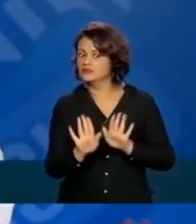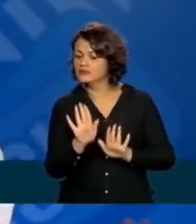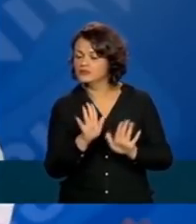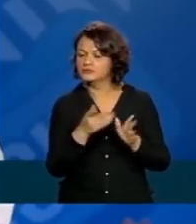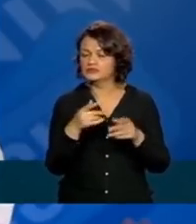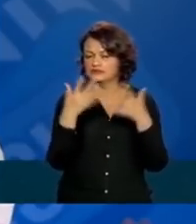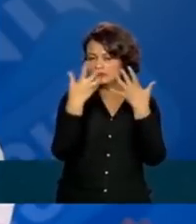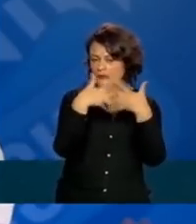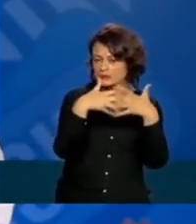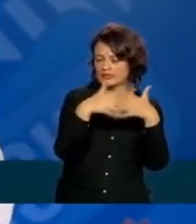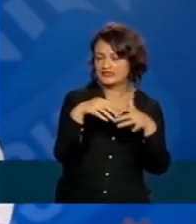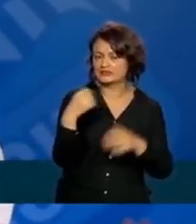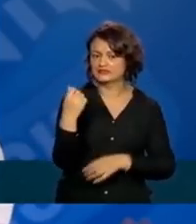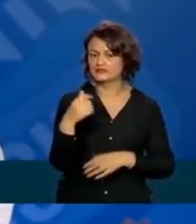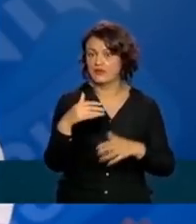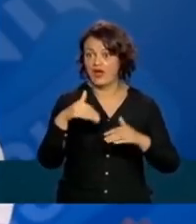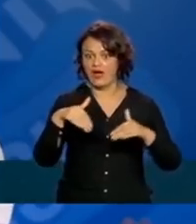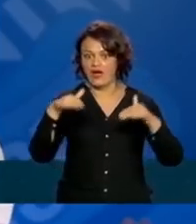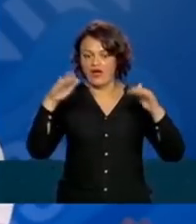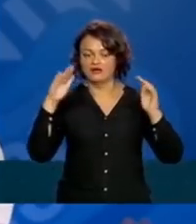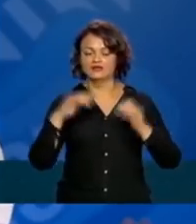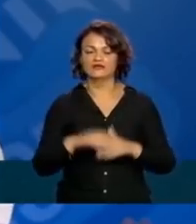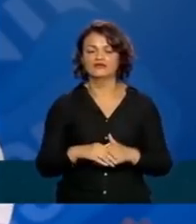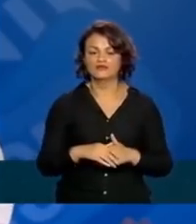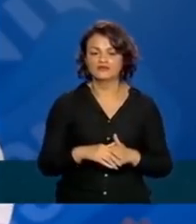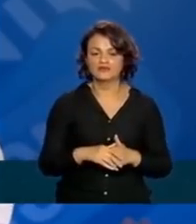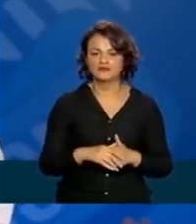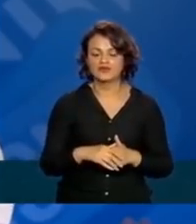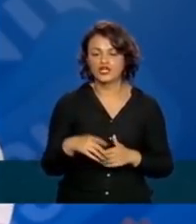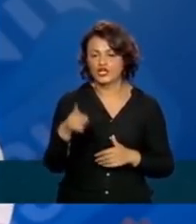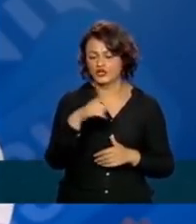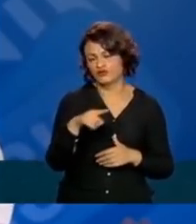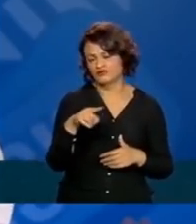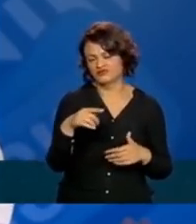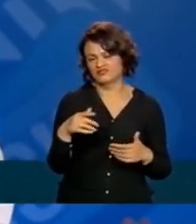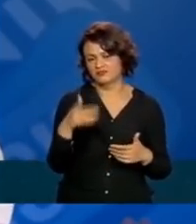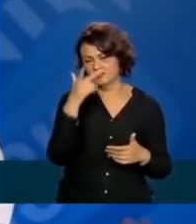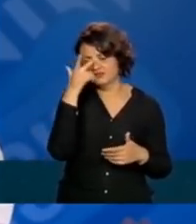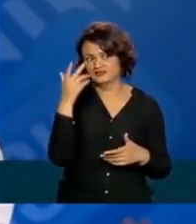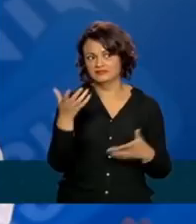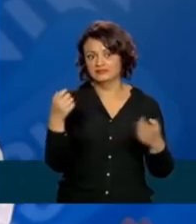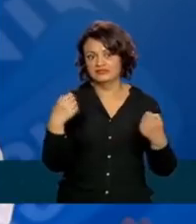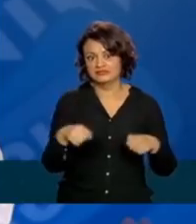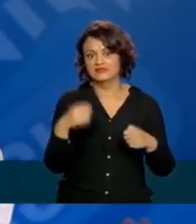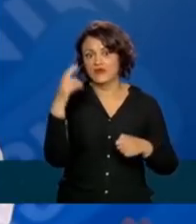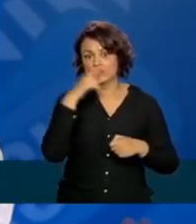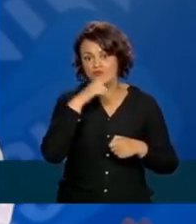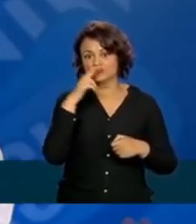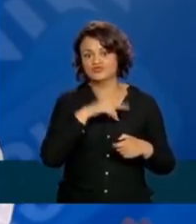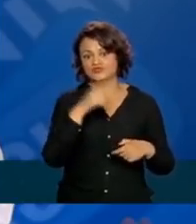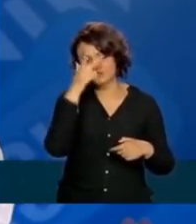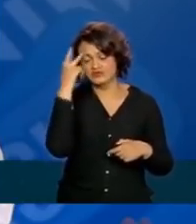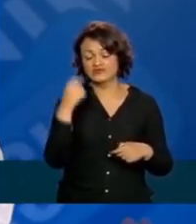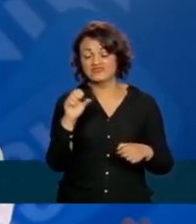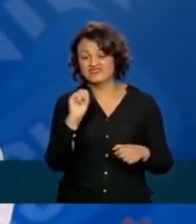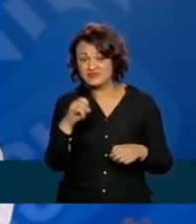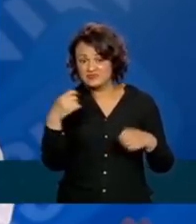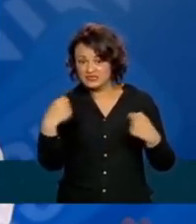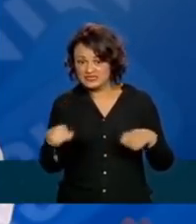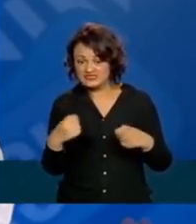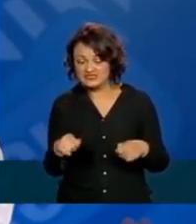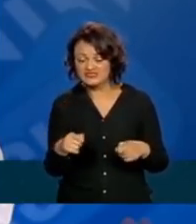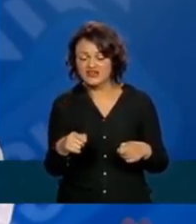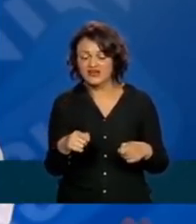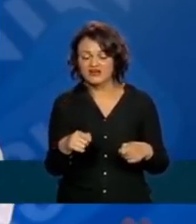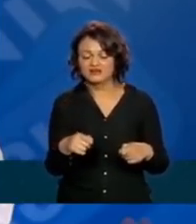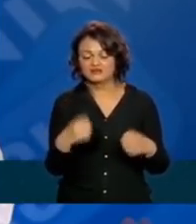complexidade mais alta. Nós não queremos que as pessoas necessitem, procuramos alternativas para evitar,